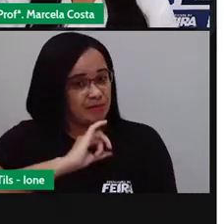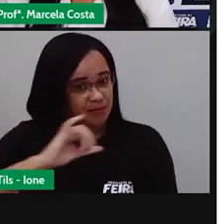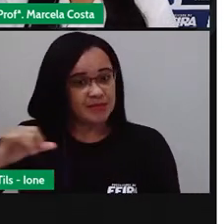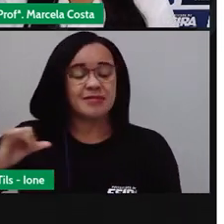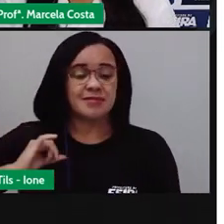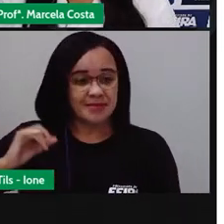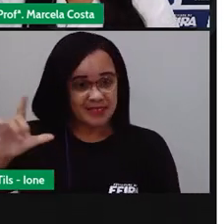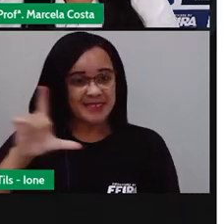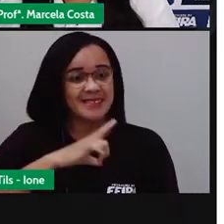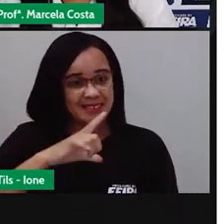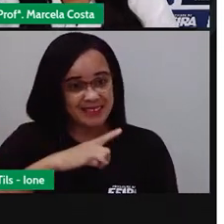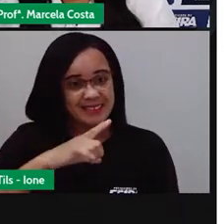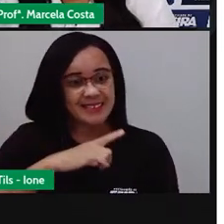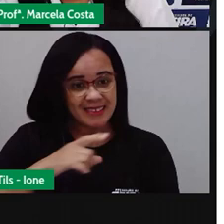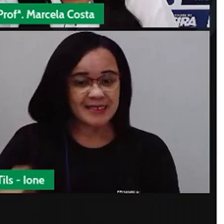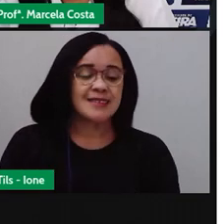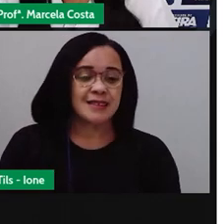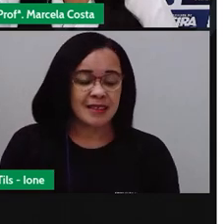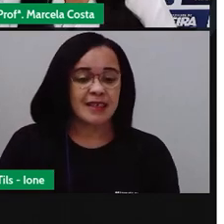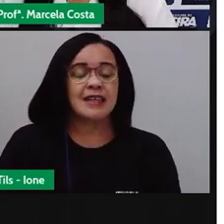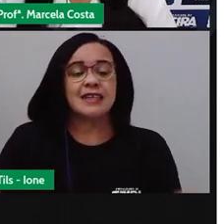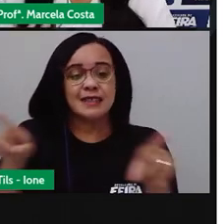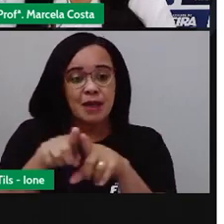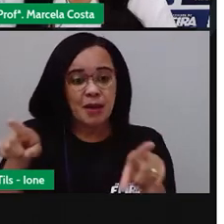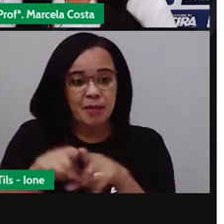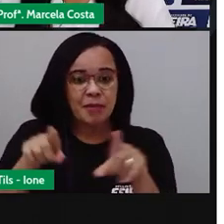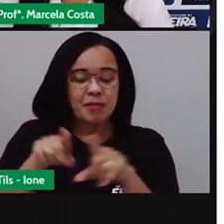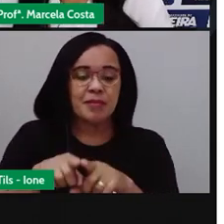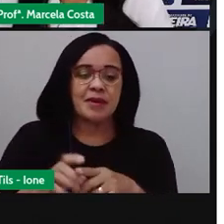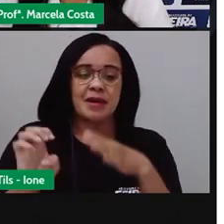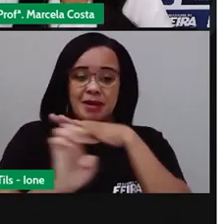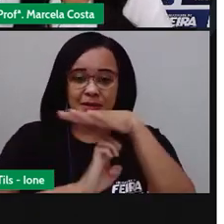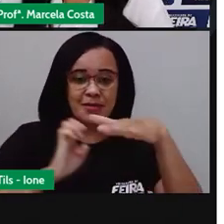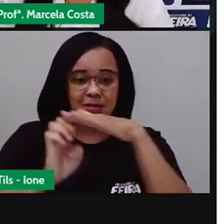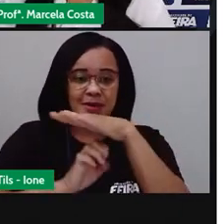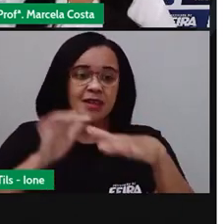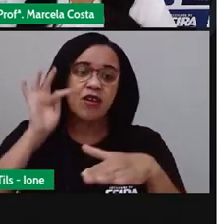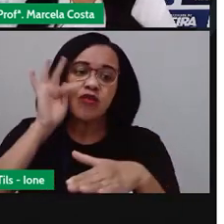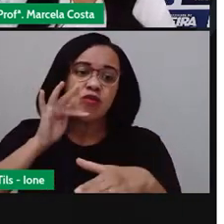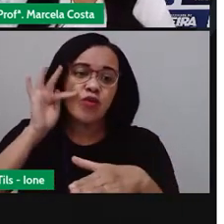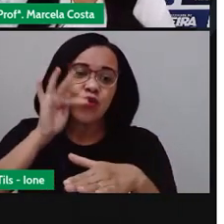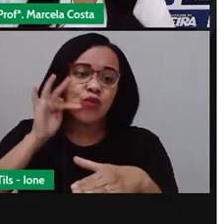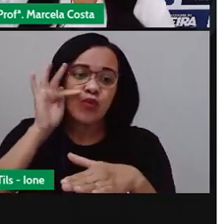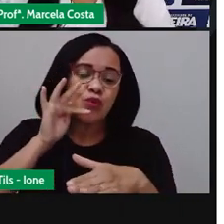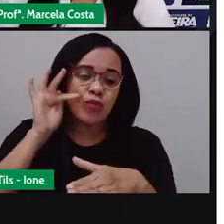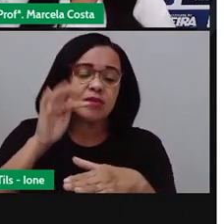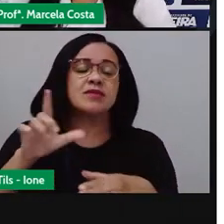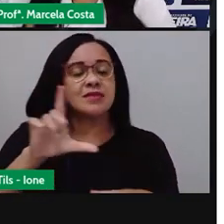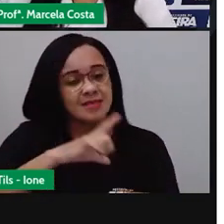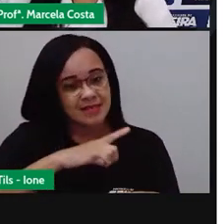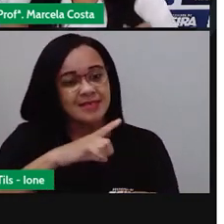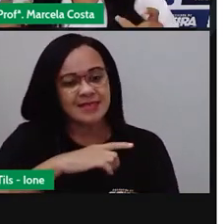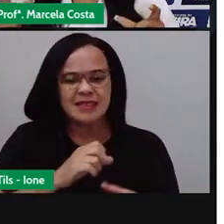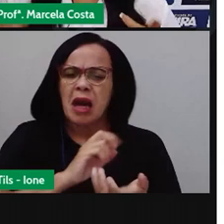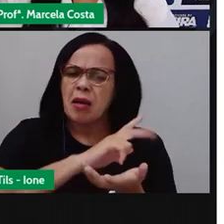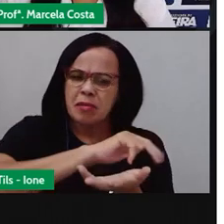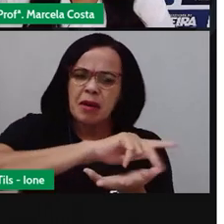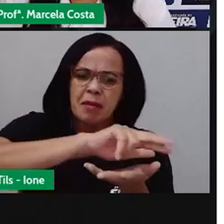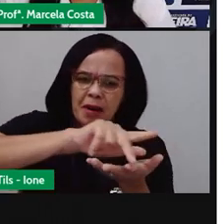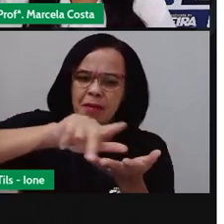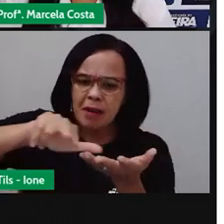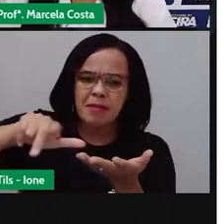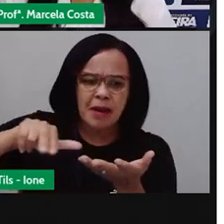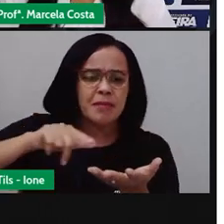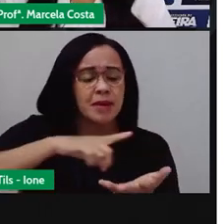tem também a Brasfrute, entre outras. E a gente vai ver que aqui o